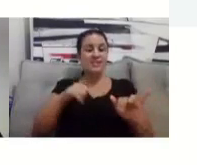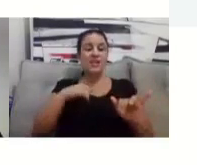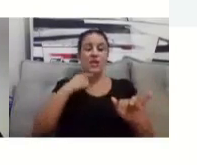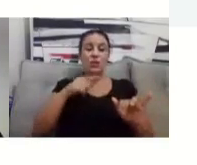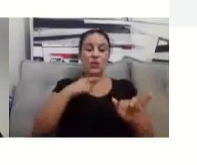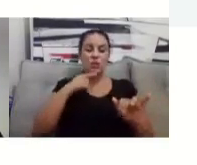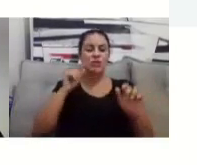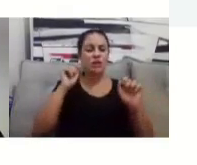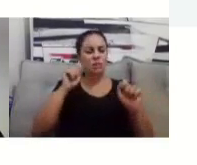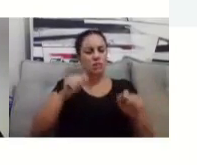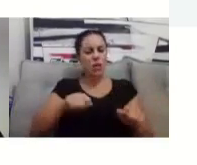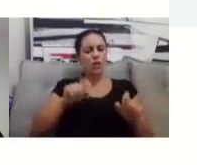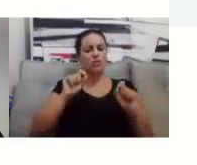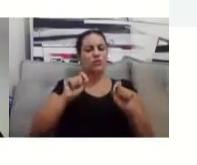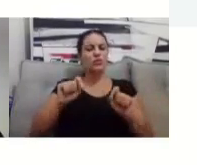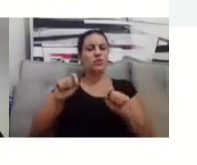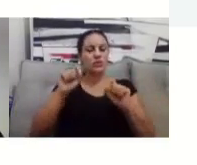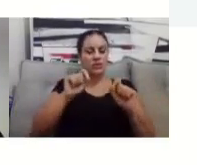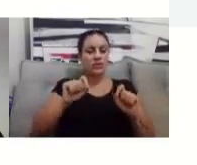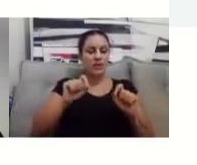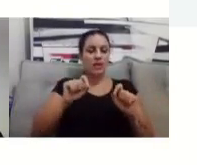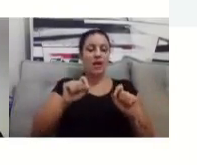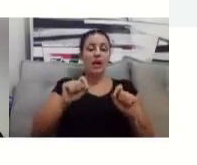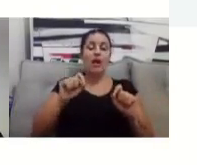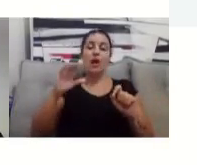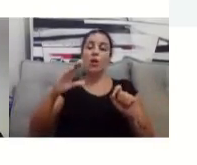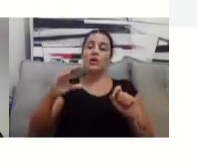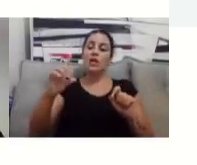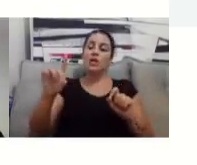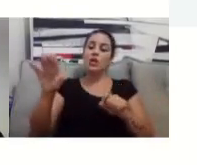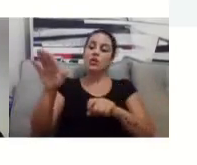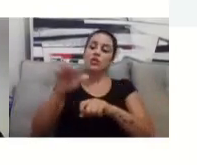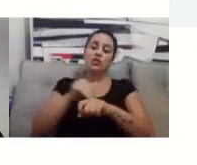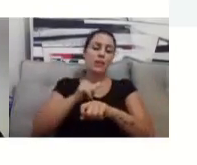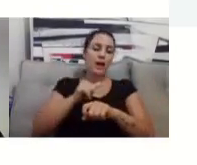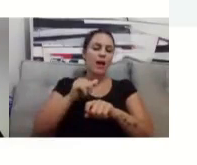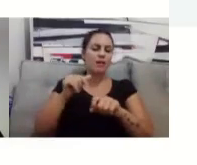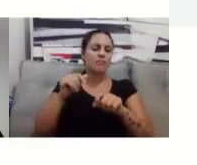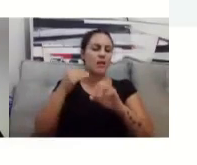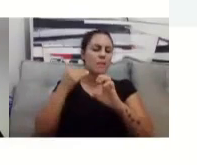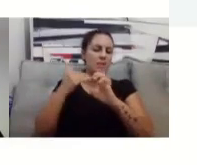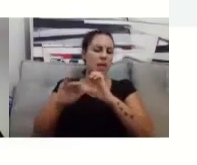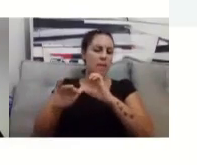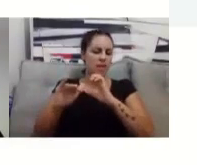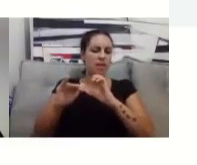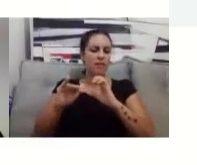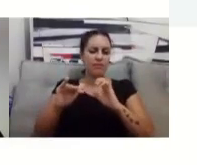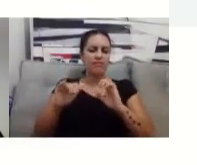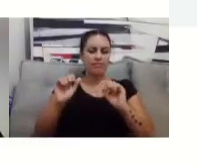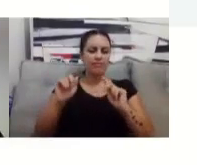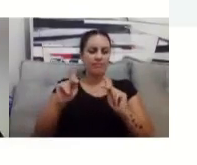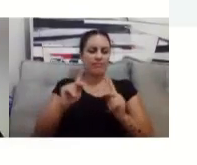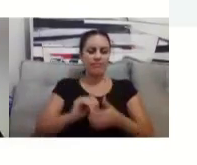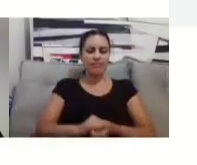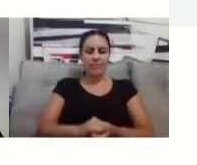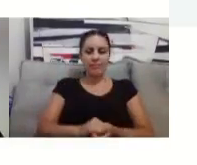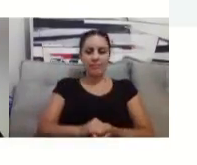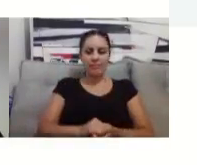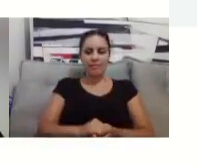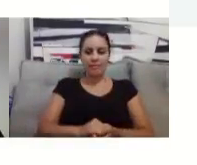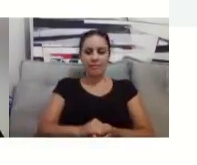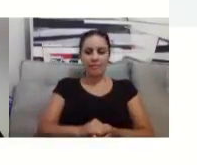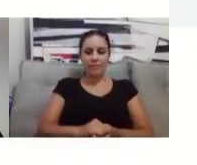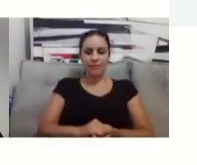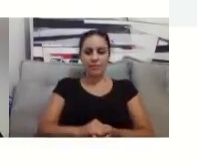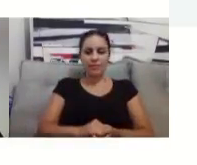acessar a coordenadoria por e-mail, né? Ou me procurar lá no Moodle,